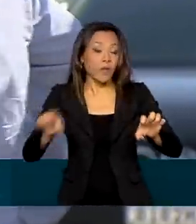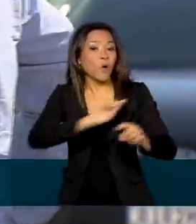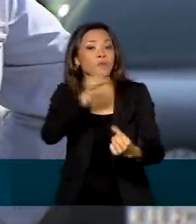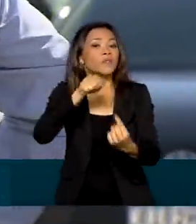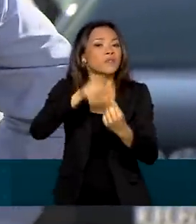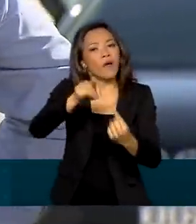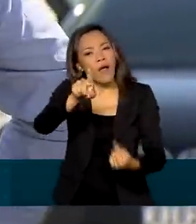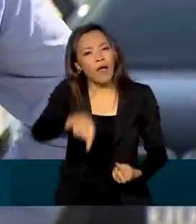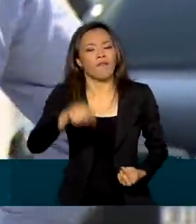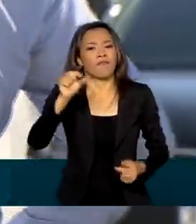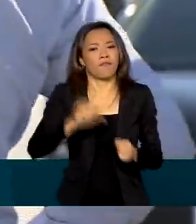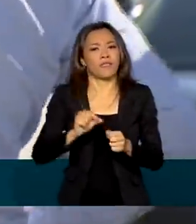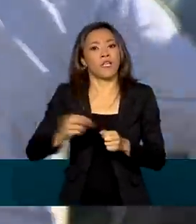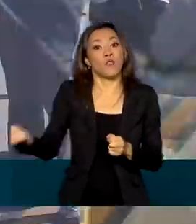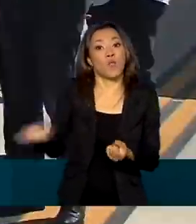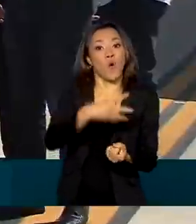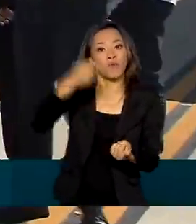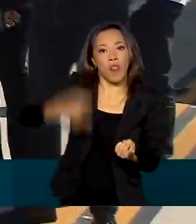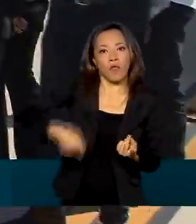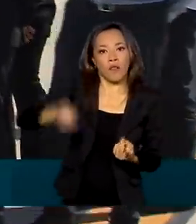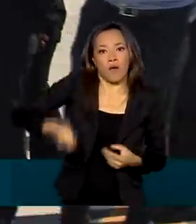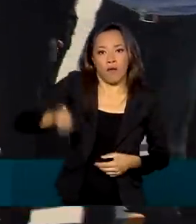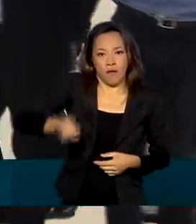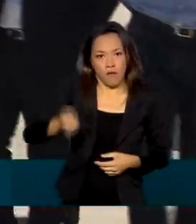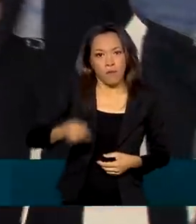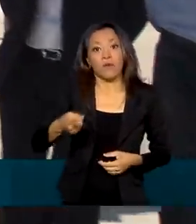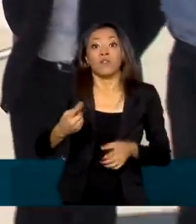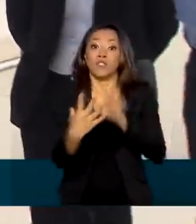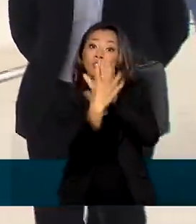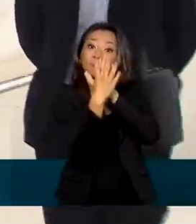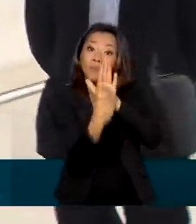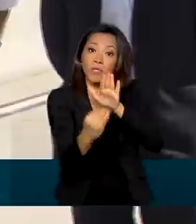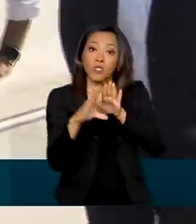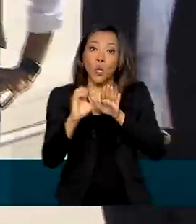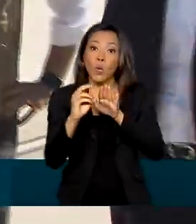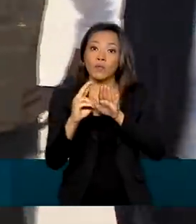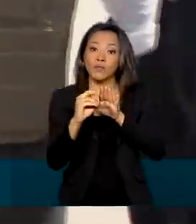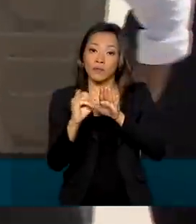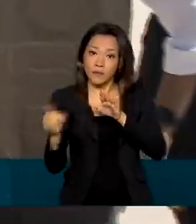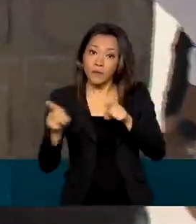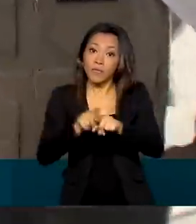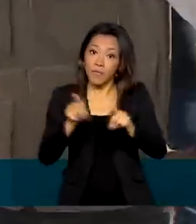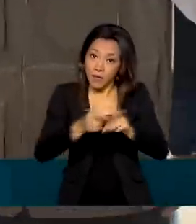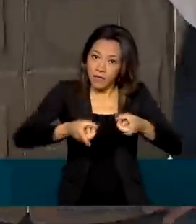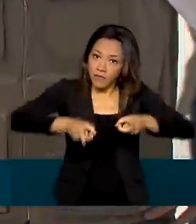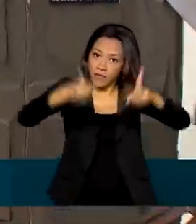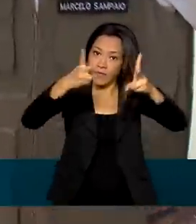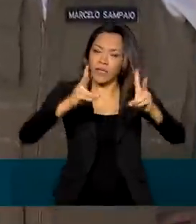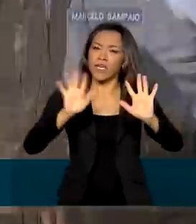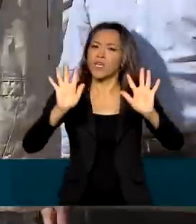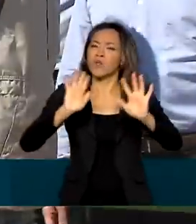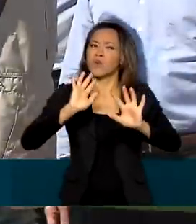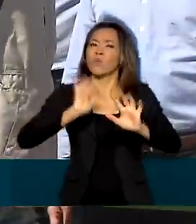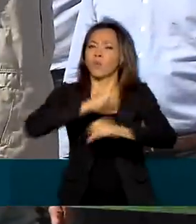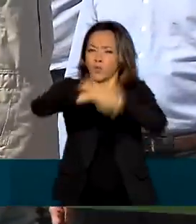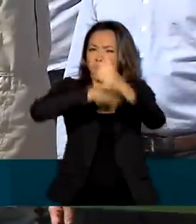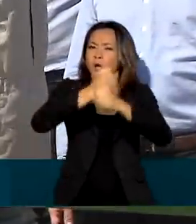é realizar novos leilões de concessões e privatizações e terminar o ano que vem com 260